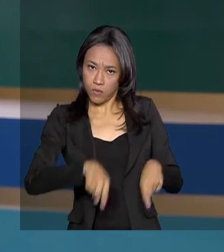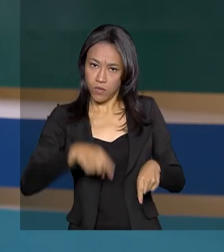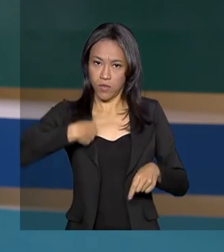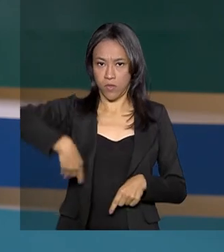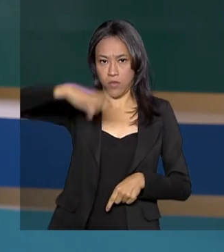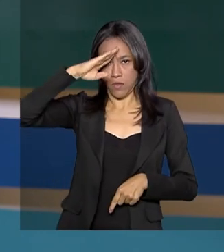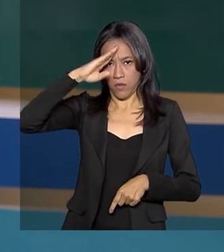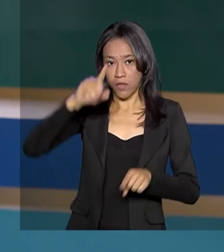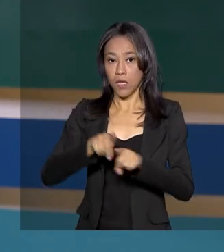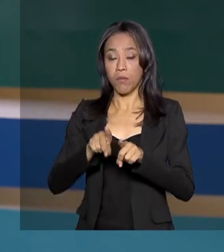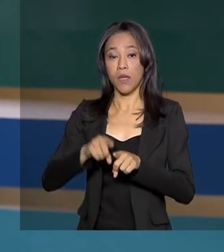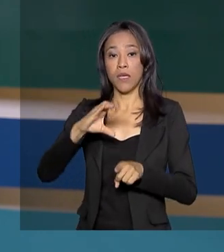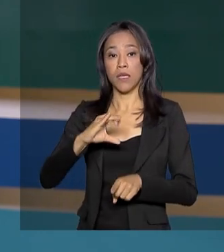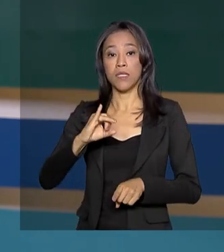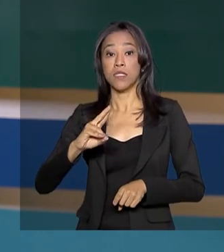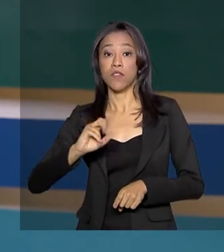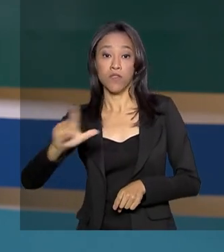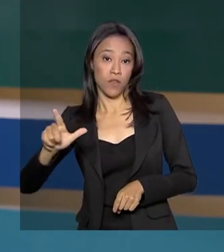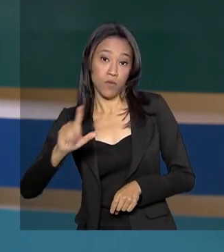trabalhado e não mais no início do mês seguinte.